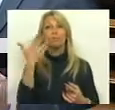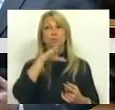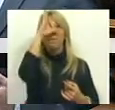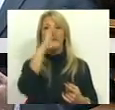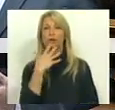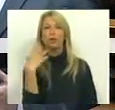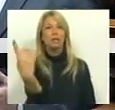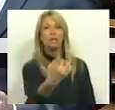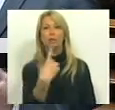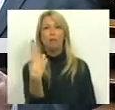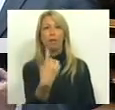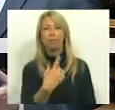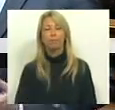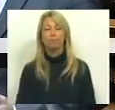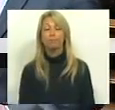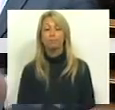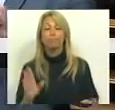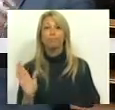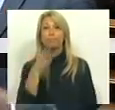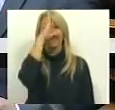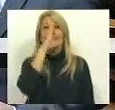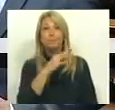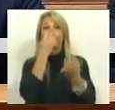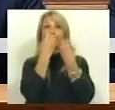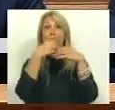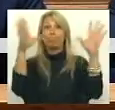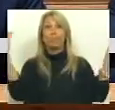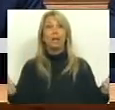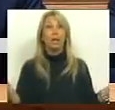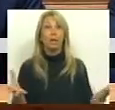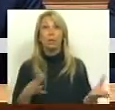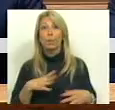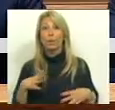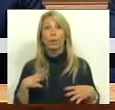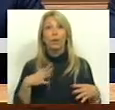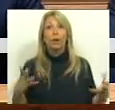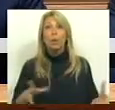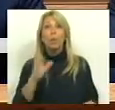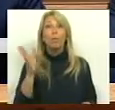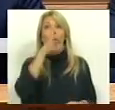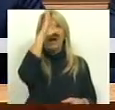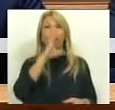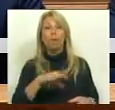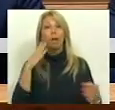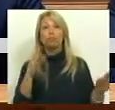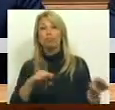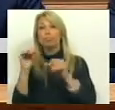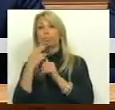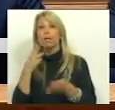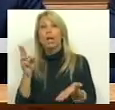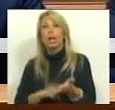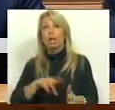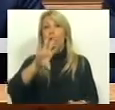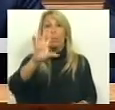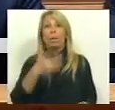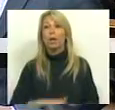isolado, um Primeiro-Ministro perdido, um Primeiro-Ministro aliado da realidade do nosso país.